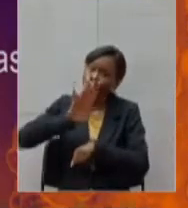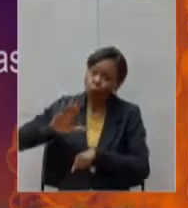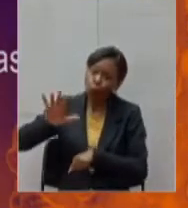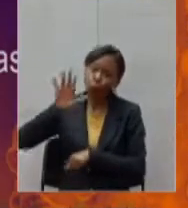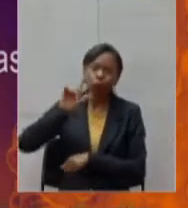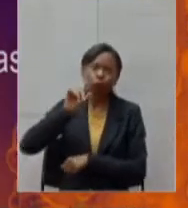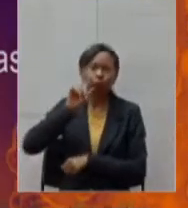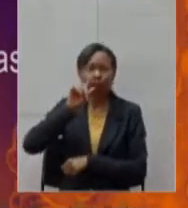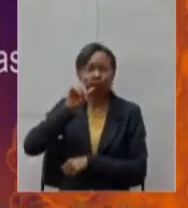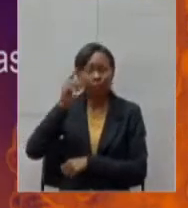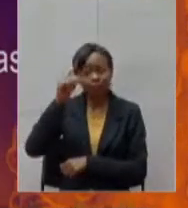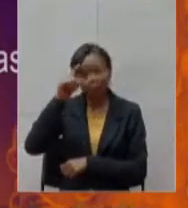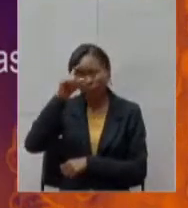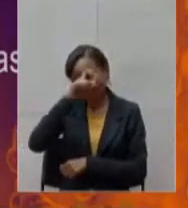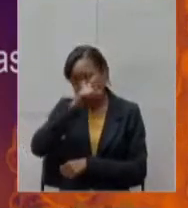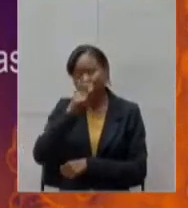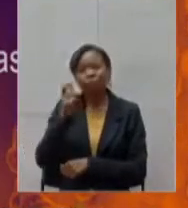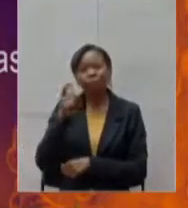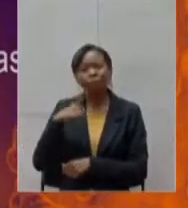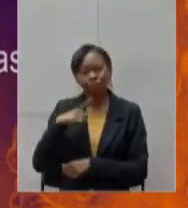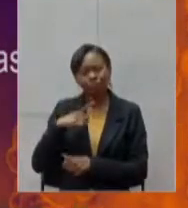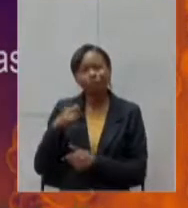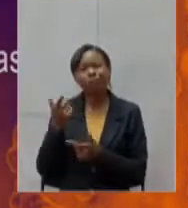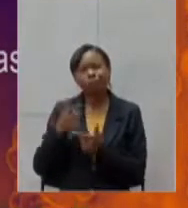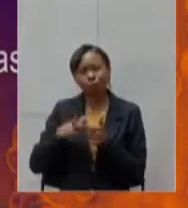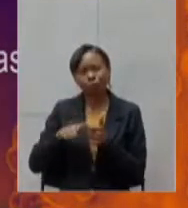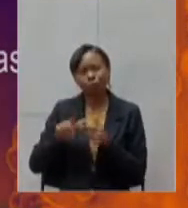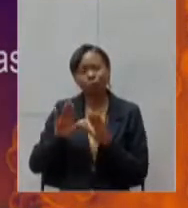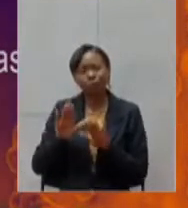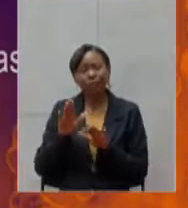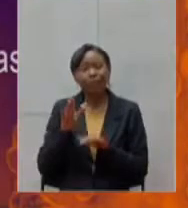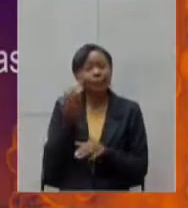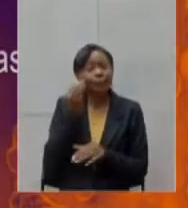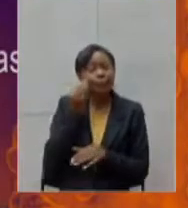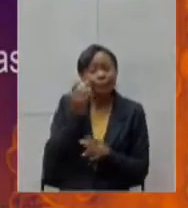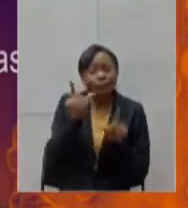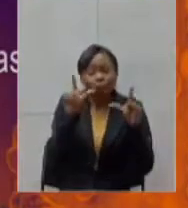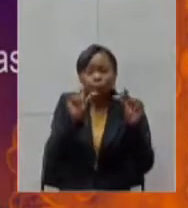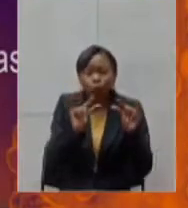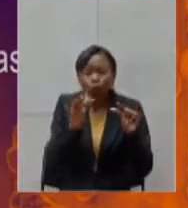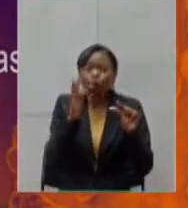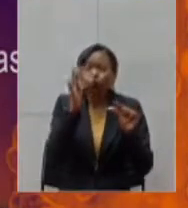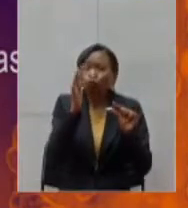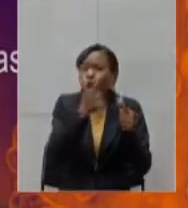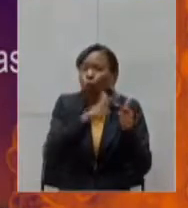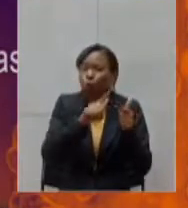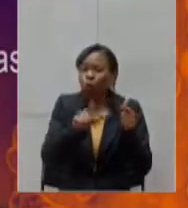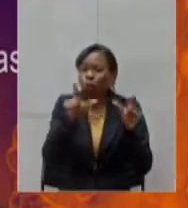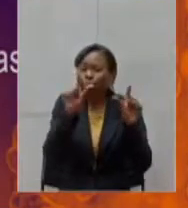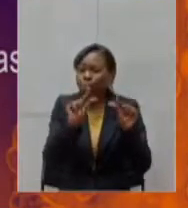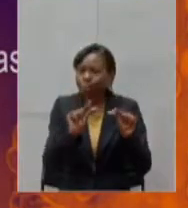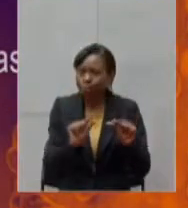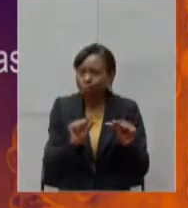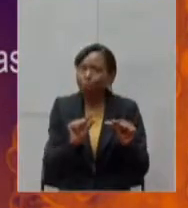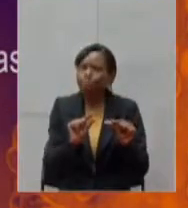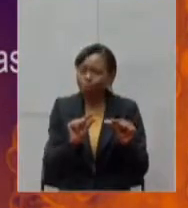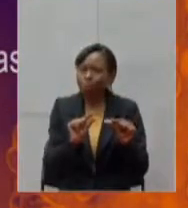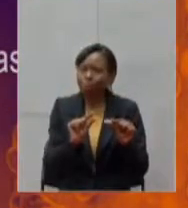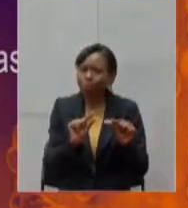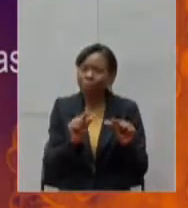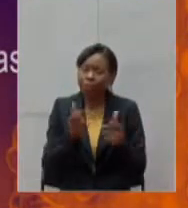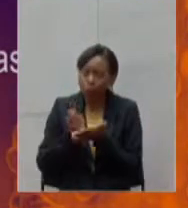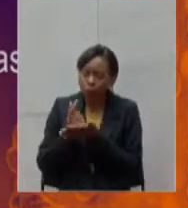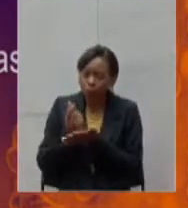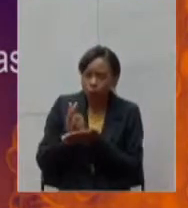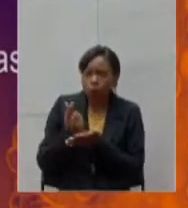temos, então, no sentido de mitigar problemas futuros, a orientação da suspensão de eletivas nesse momento, isso é importante para